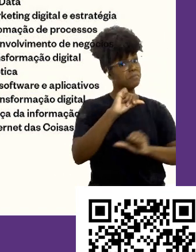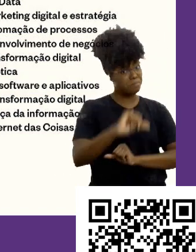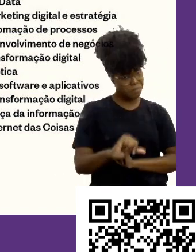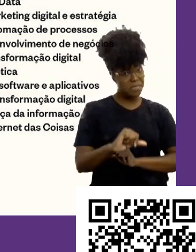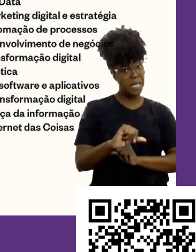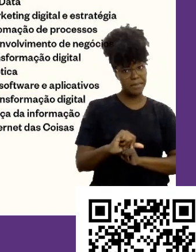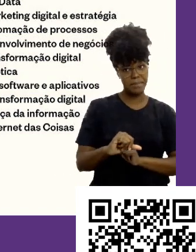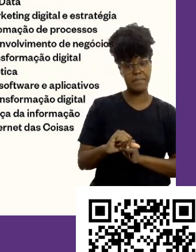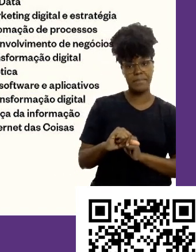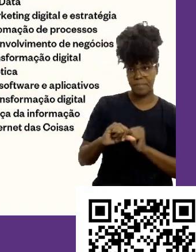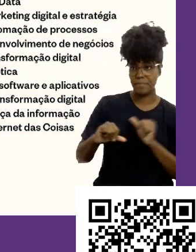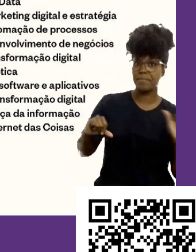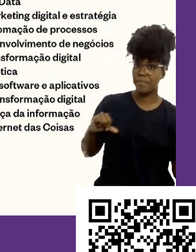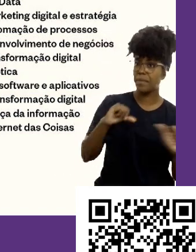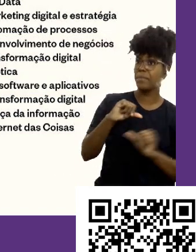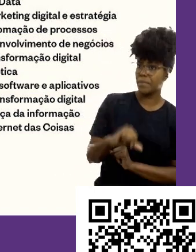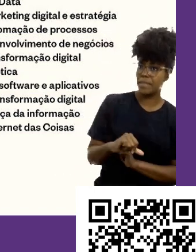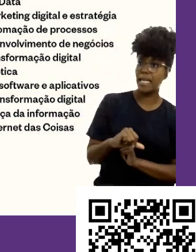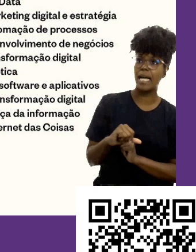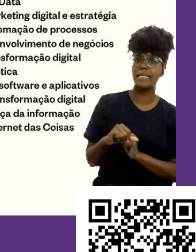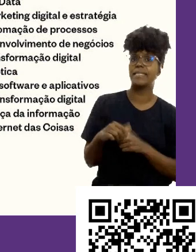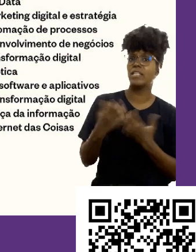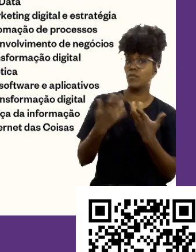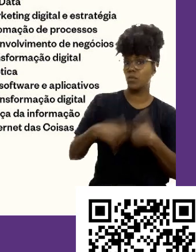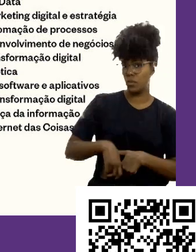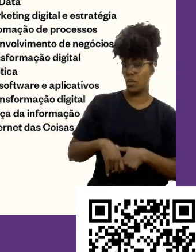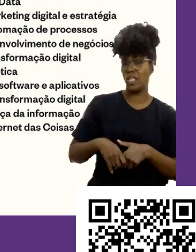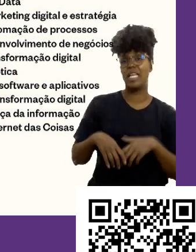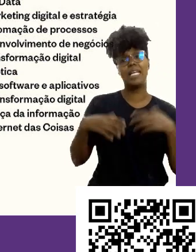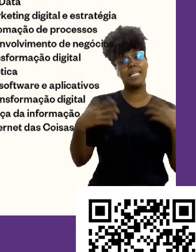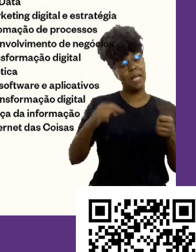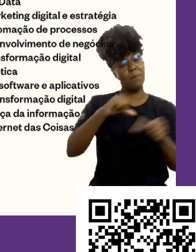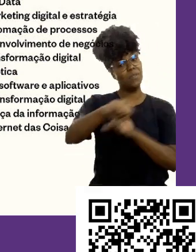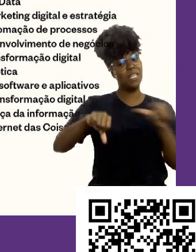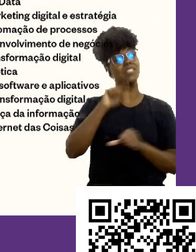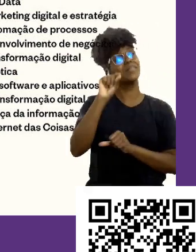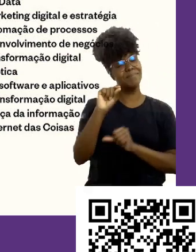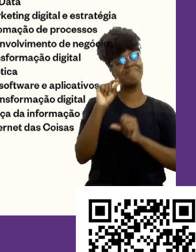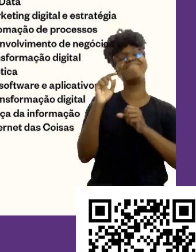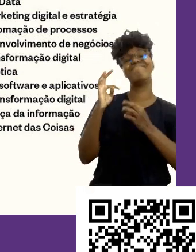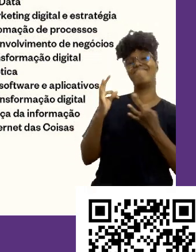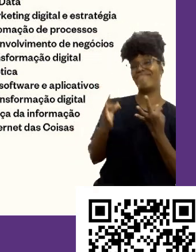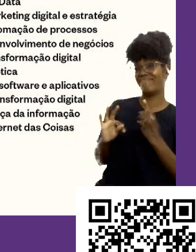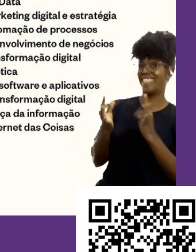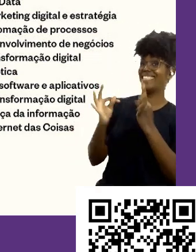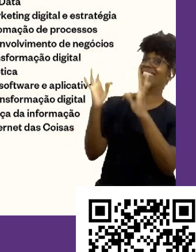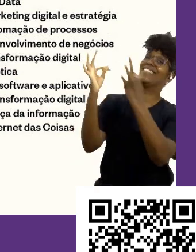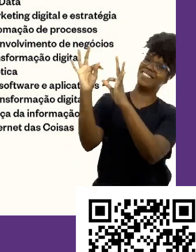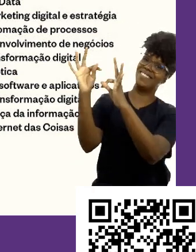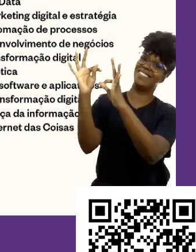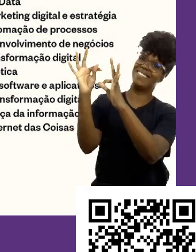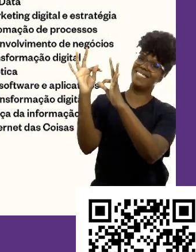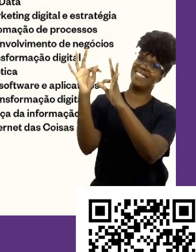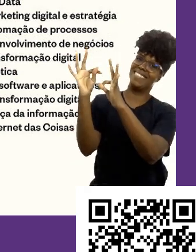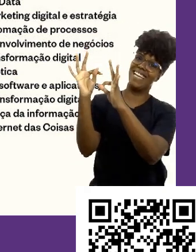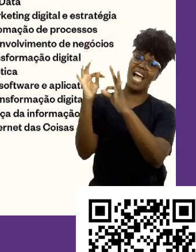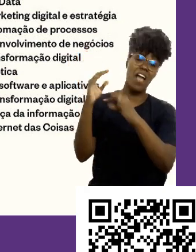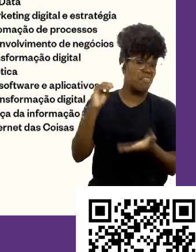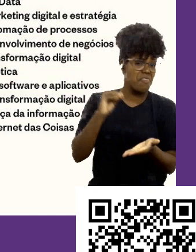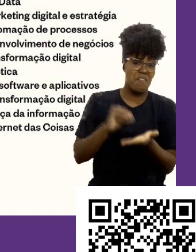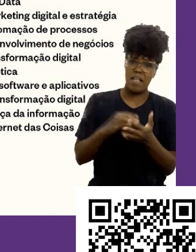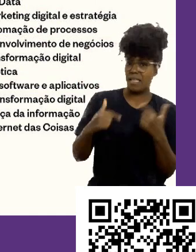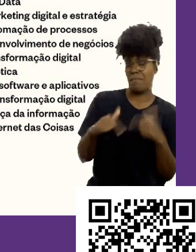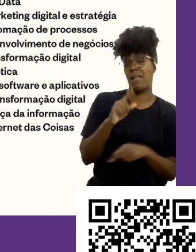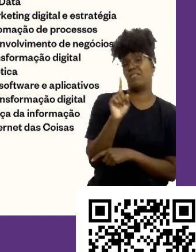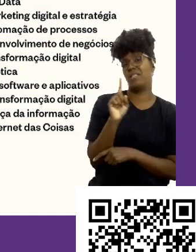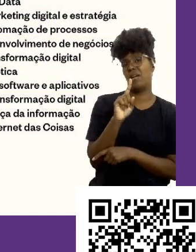E essa mudança é muito basada pela tecnologia. Não é que vai faltar emprego, é que a forma de fazer as coisas,